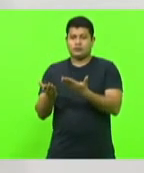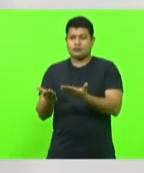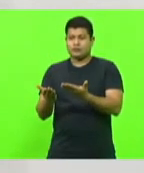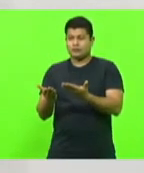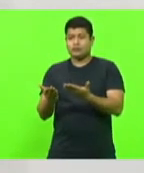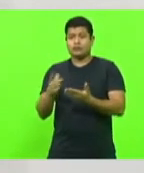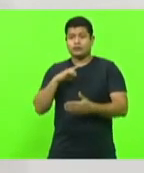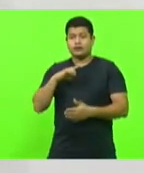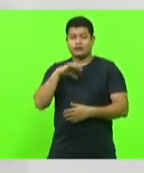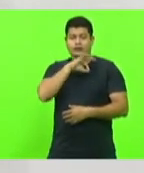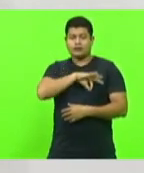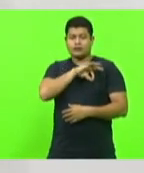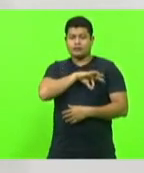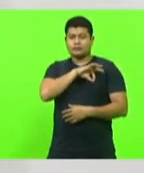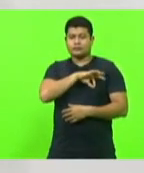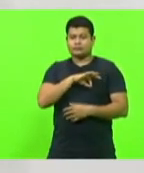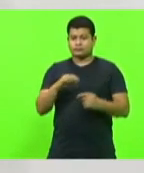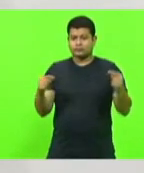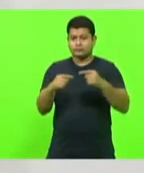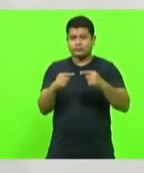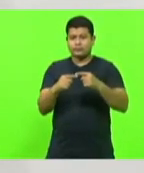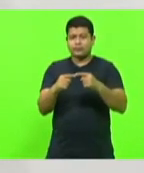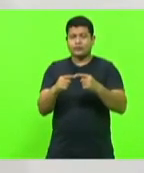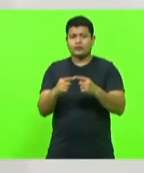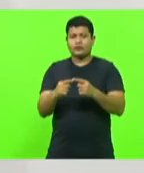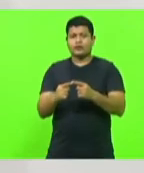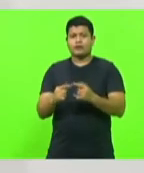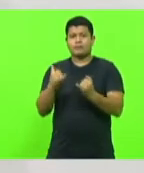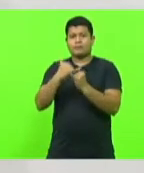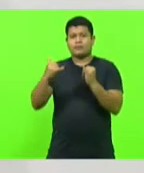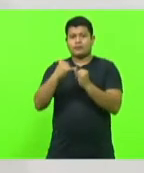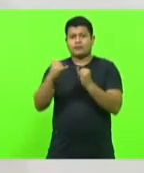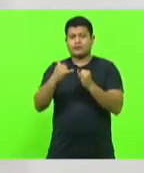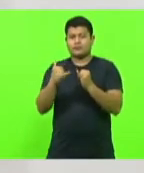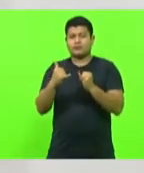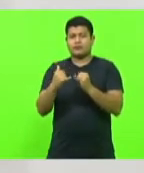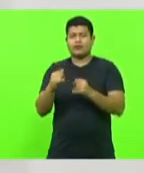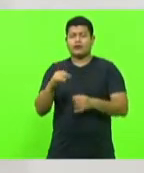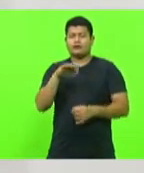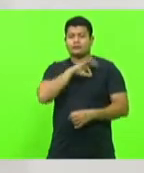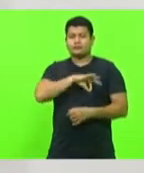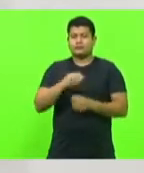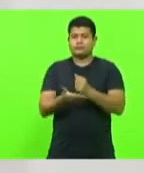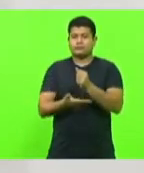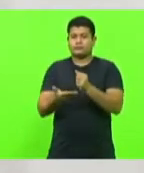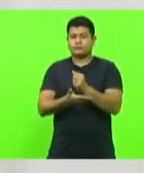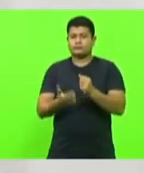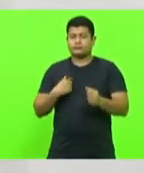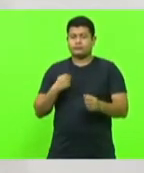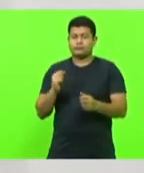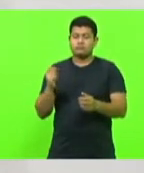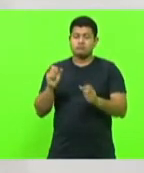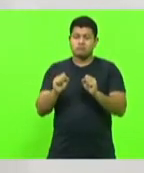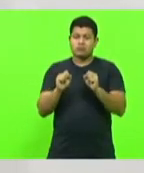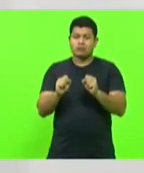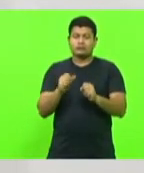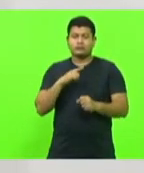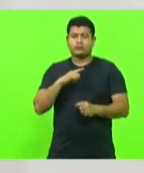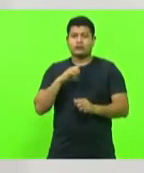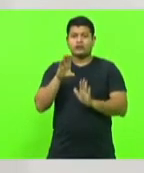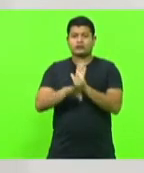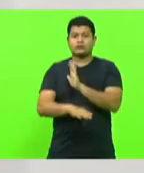pessoa. Os descontos podem ser de 10%, 30% e 65% a